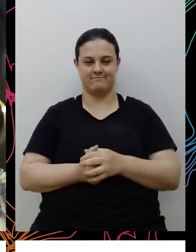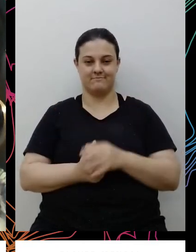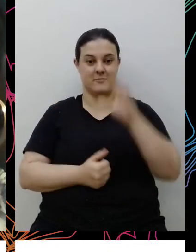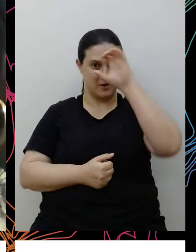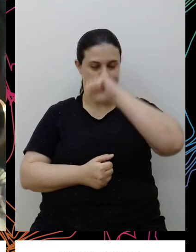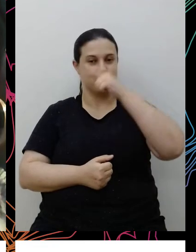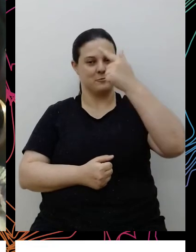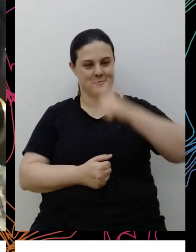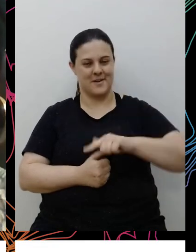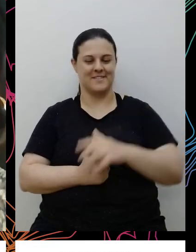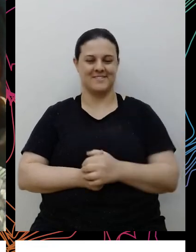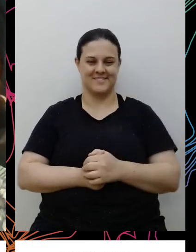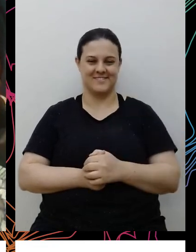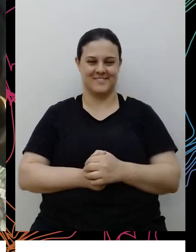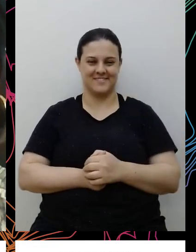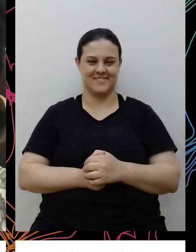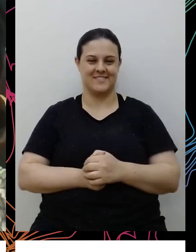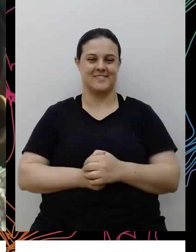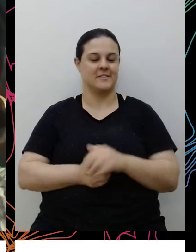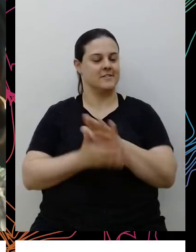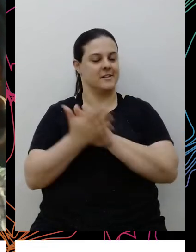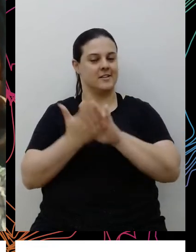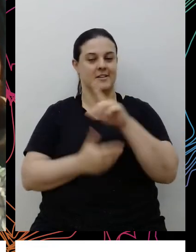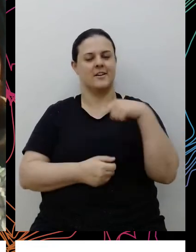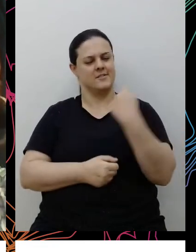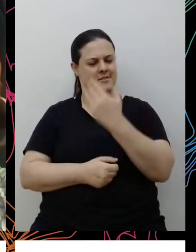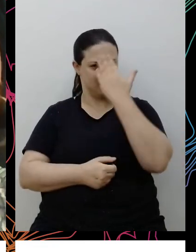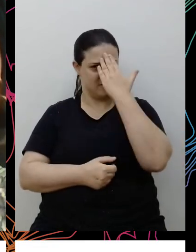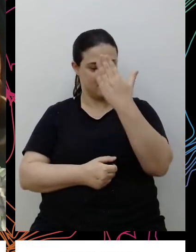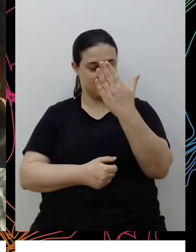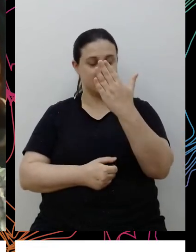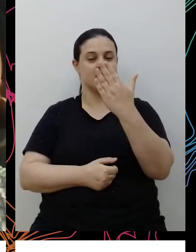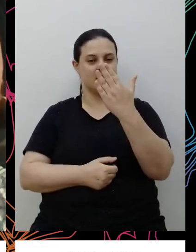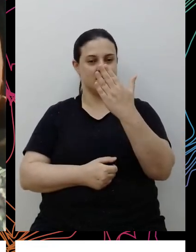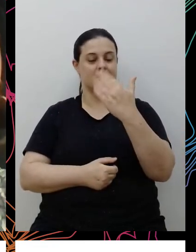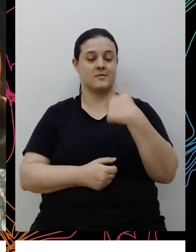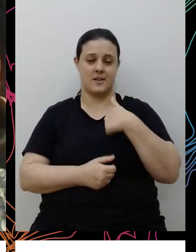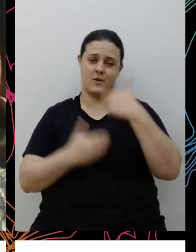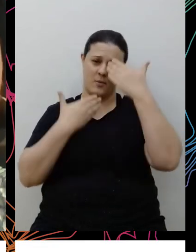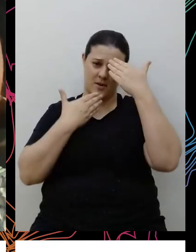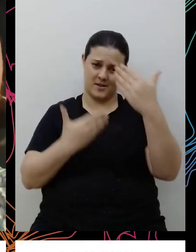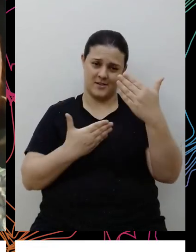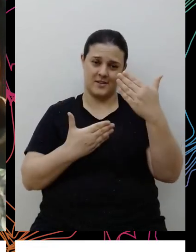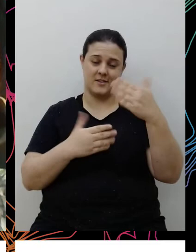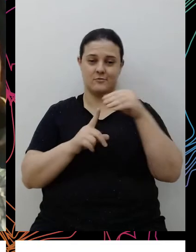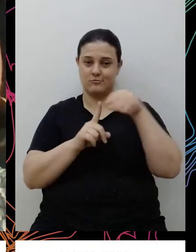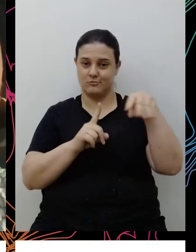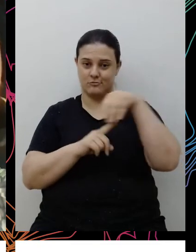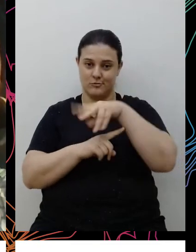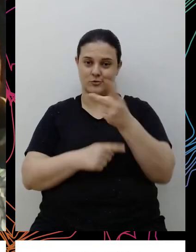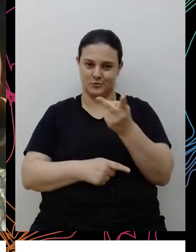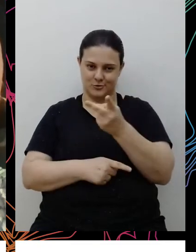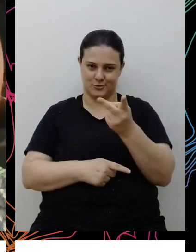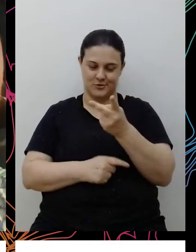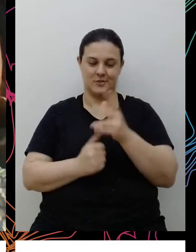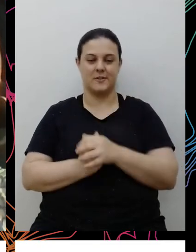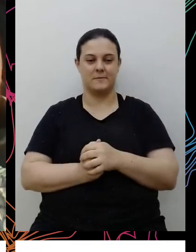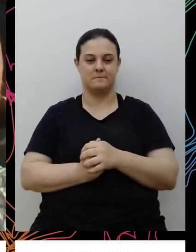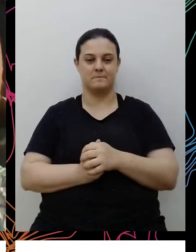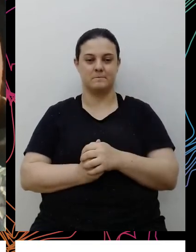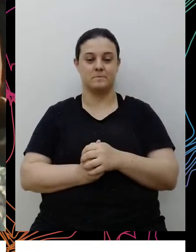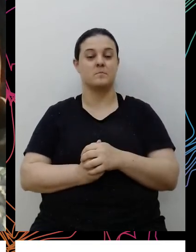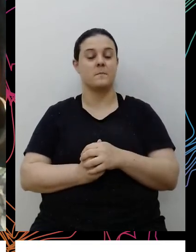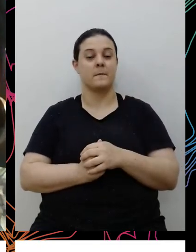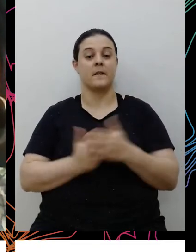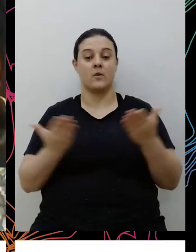mais uma vez. A gente que agradece muito, eu agradeço aqui enquanto moderadora muito vocês, Scarlett, acho que a gente